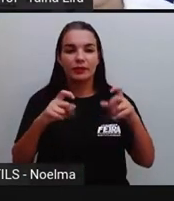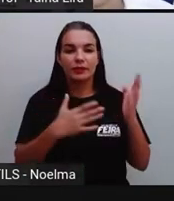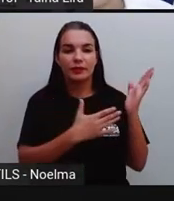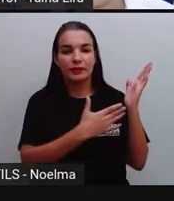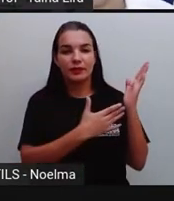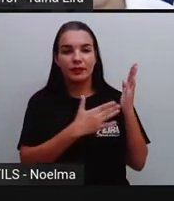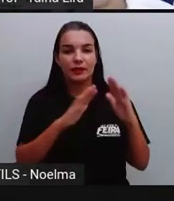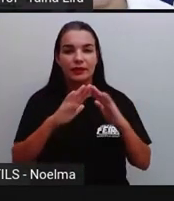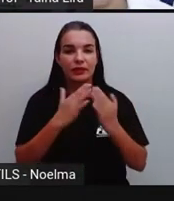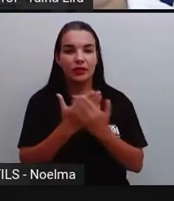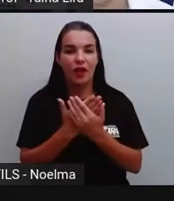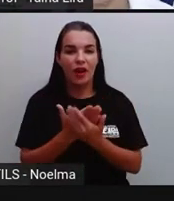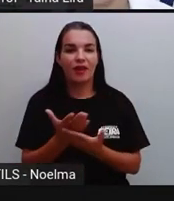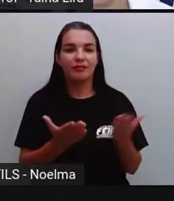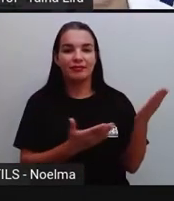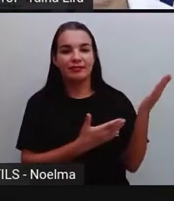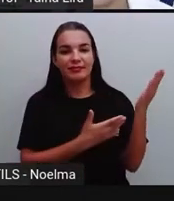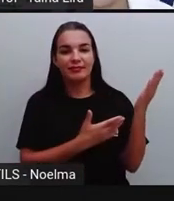grega, tá bom?